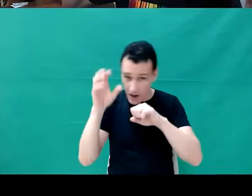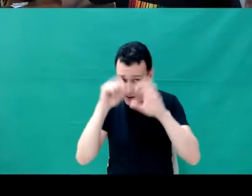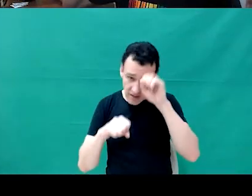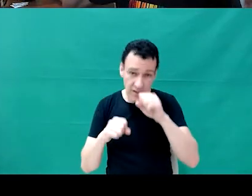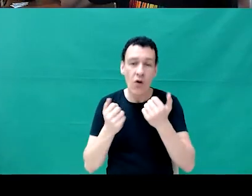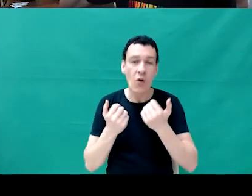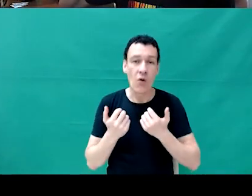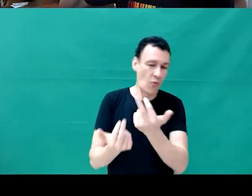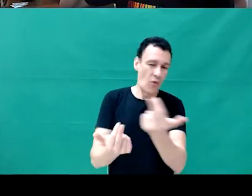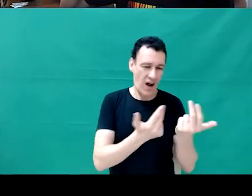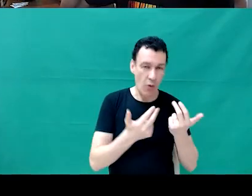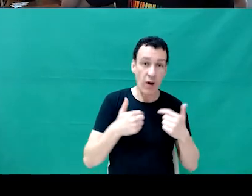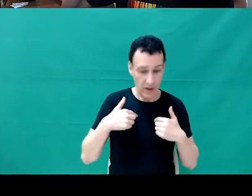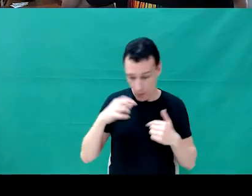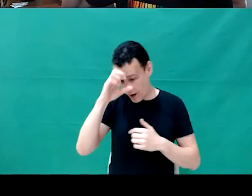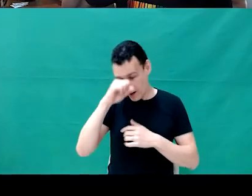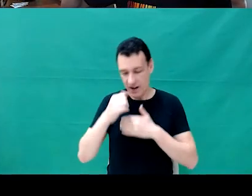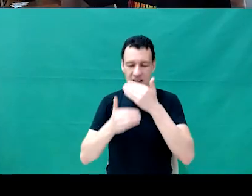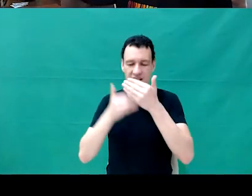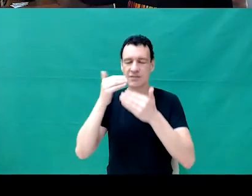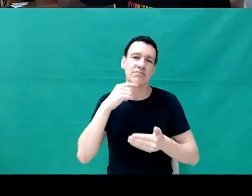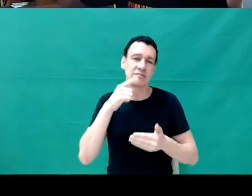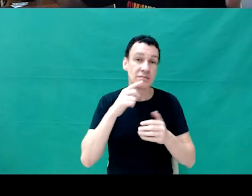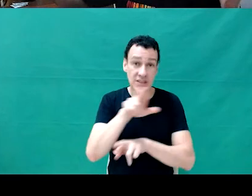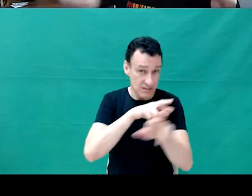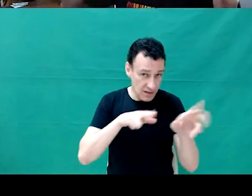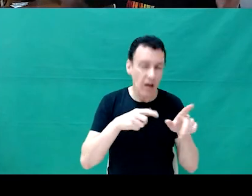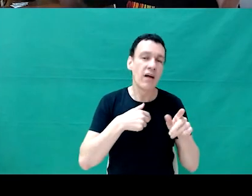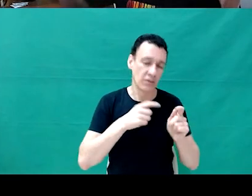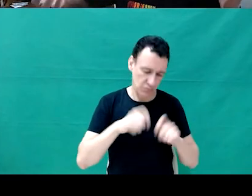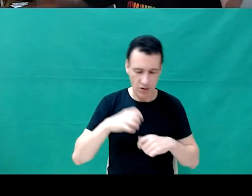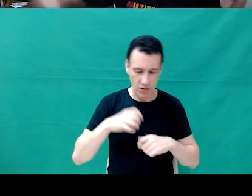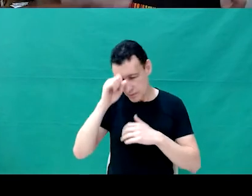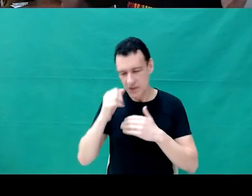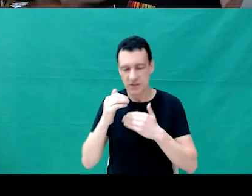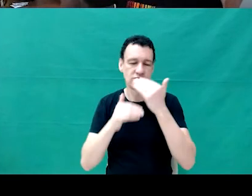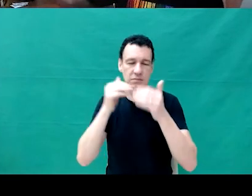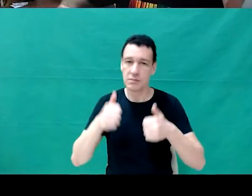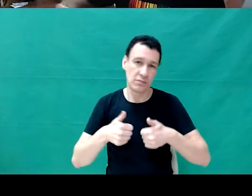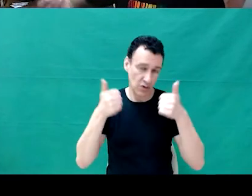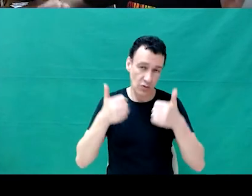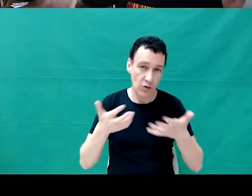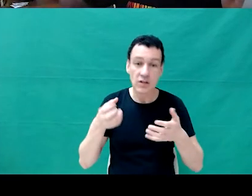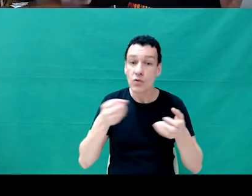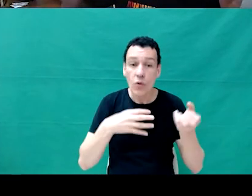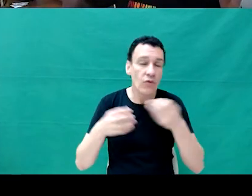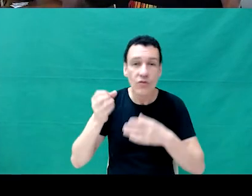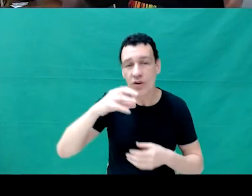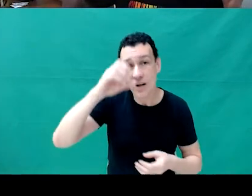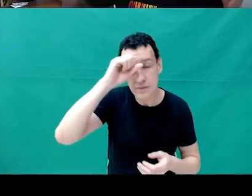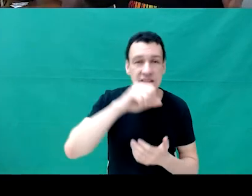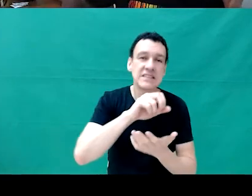com o outro, consegue... consegue aprender, consegue se desenvolver, consegue descobrir algo novo. Tem muitas